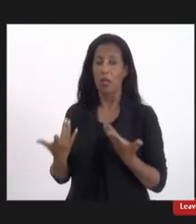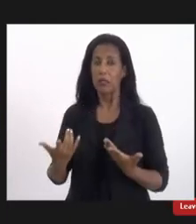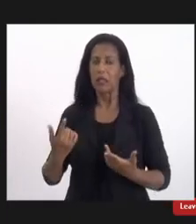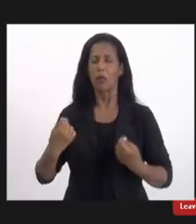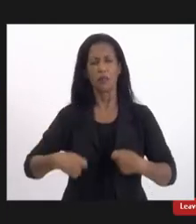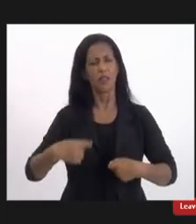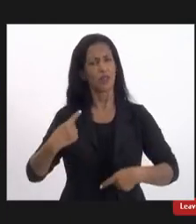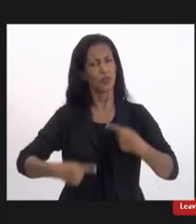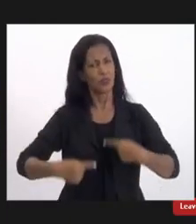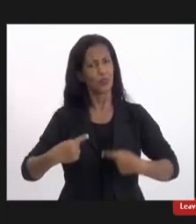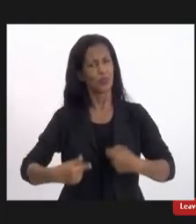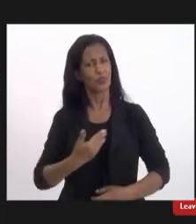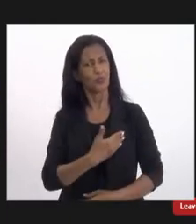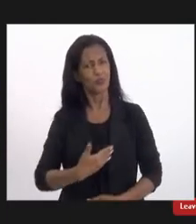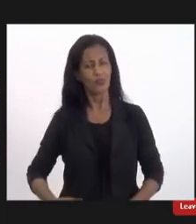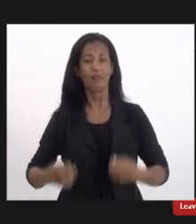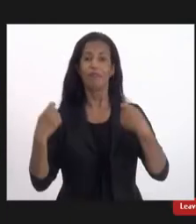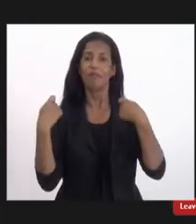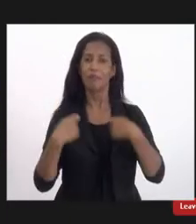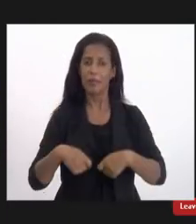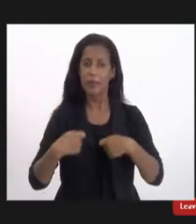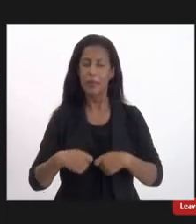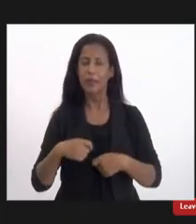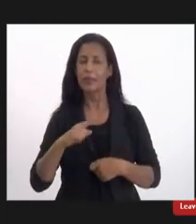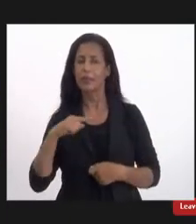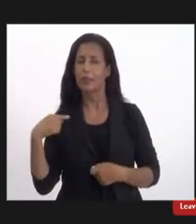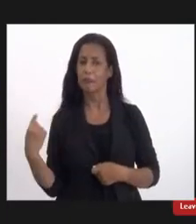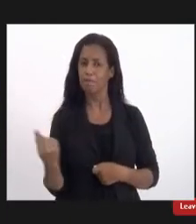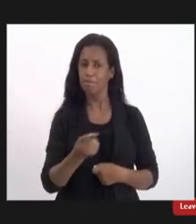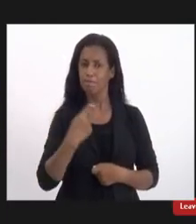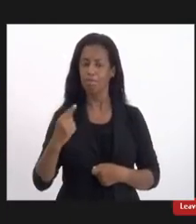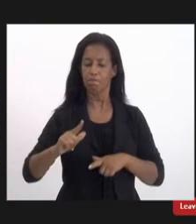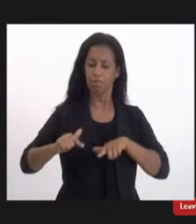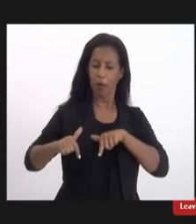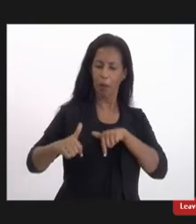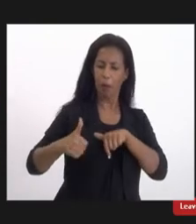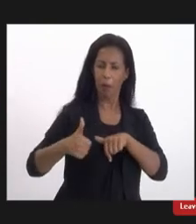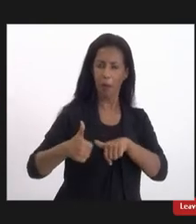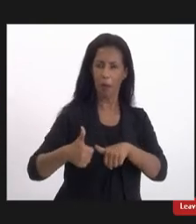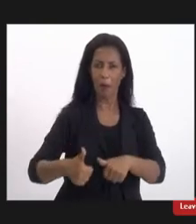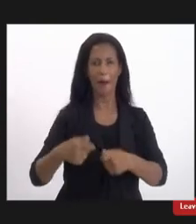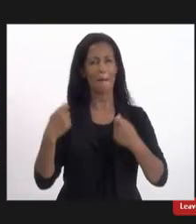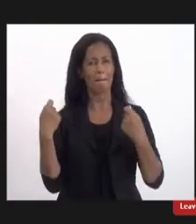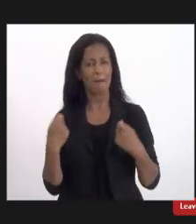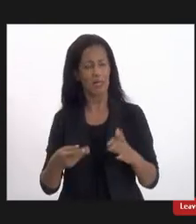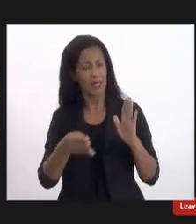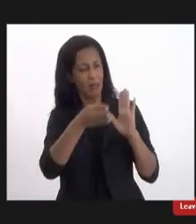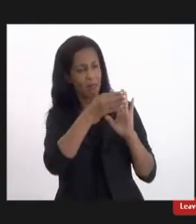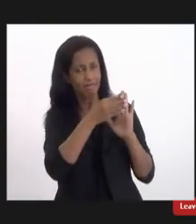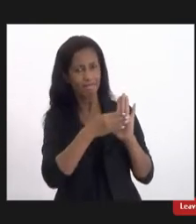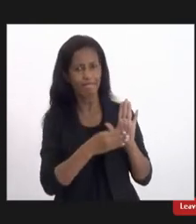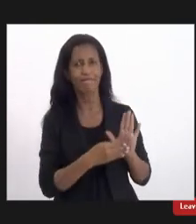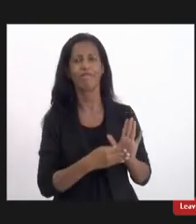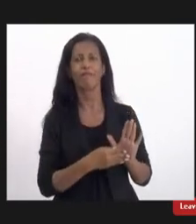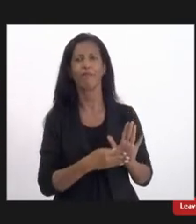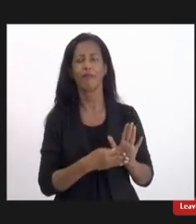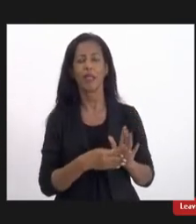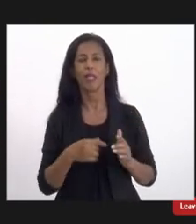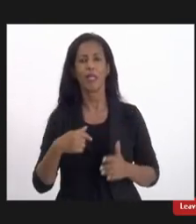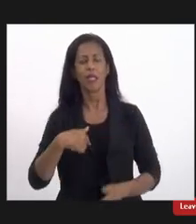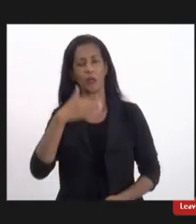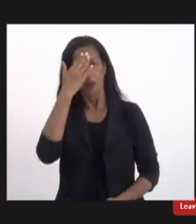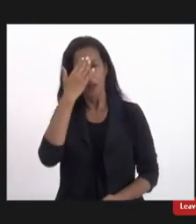que nós temos que colocar em prática que tem que ser mais pautada e eu